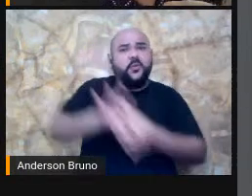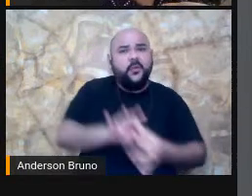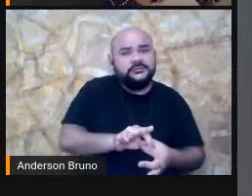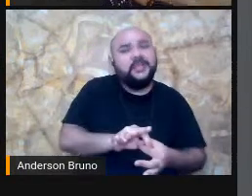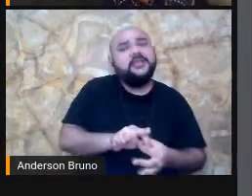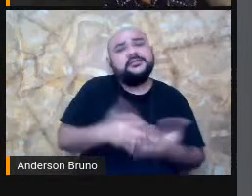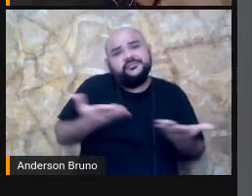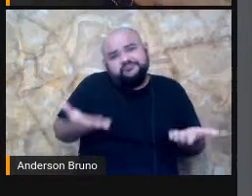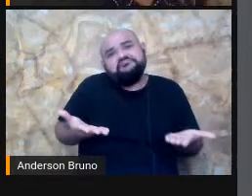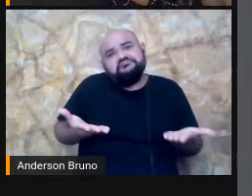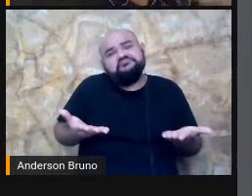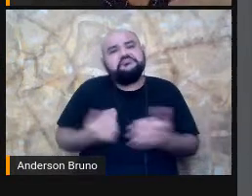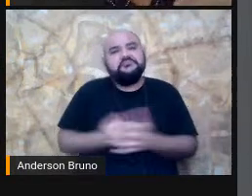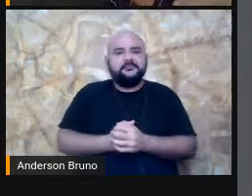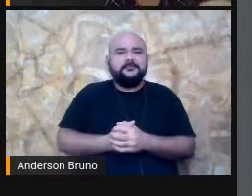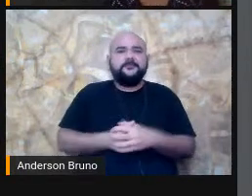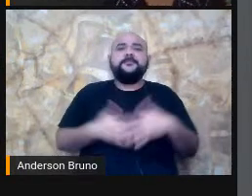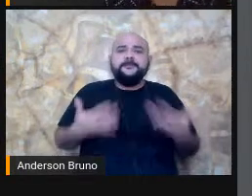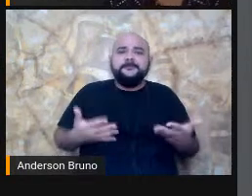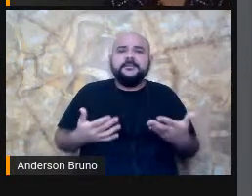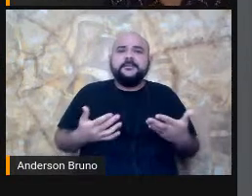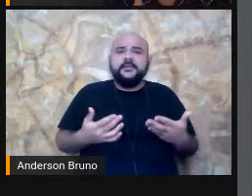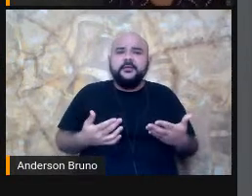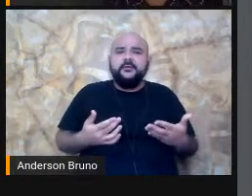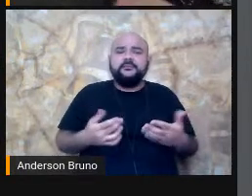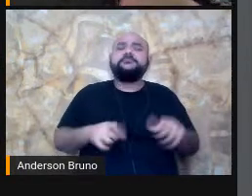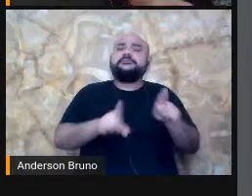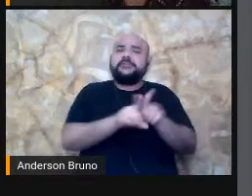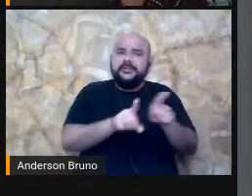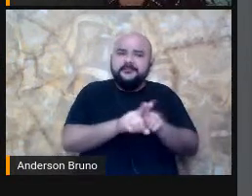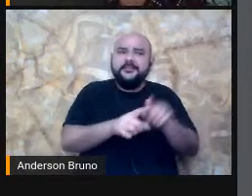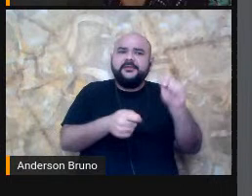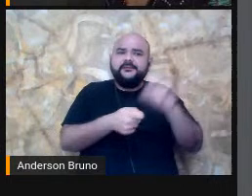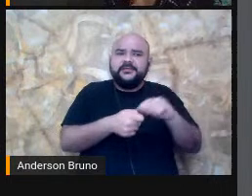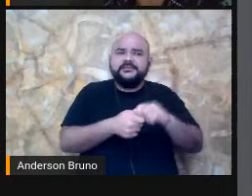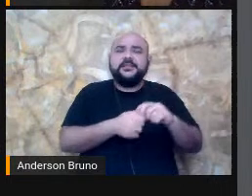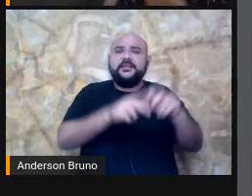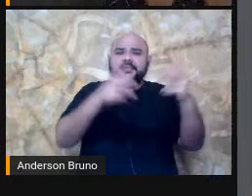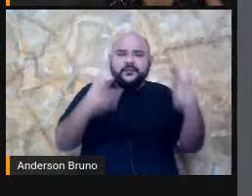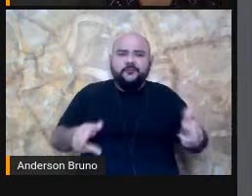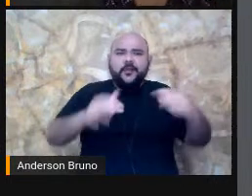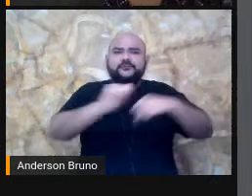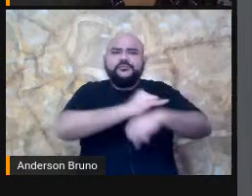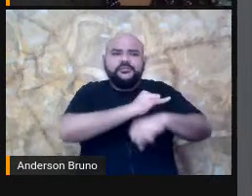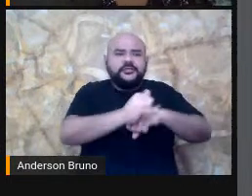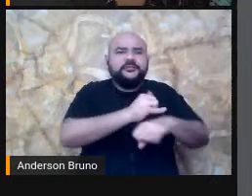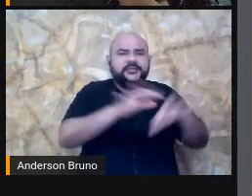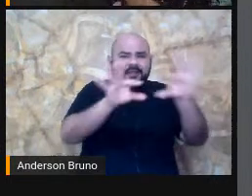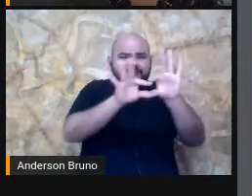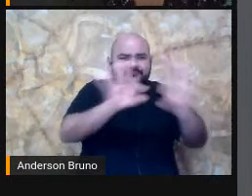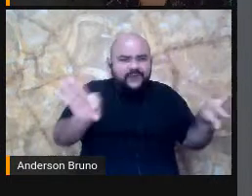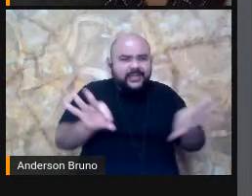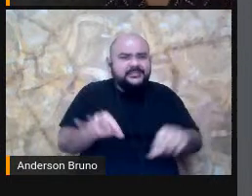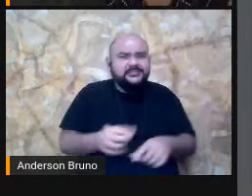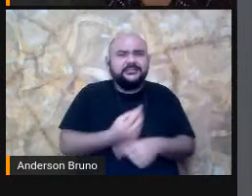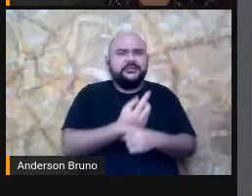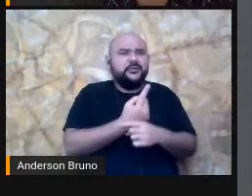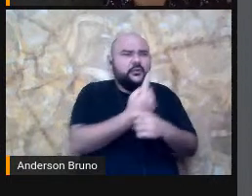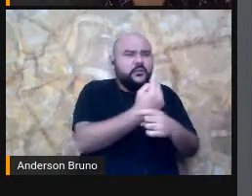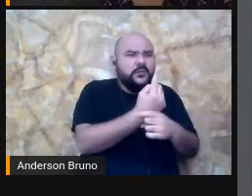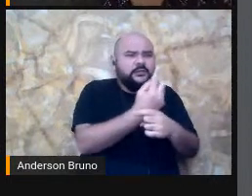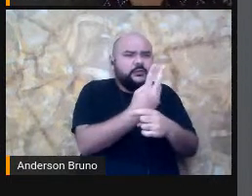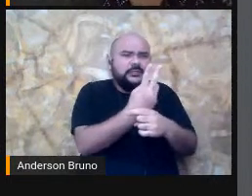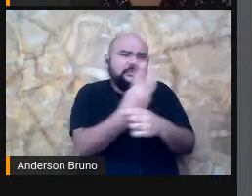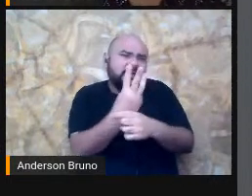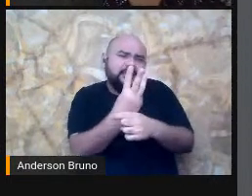Modo A gente vai Fazendo a implementação Frases com dois Elementos Frases com três Elementos Quais são os Elementos